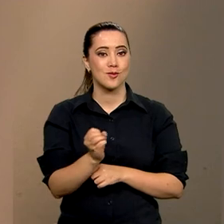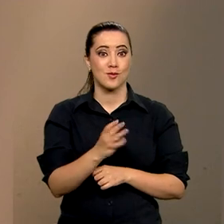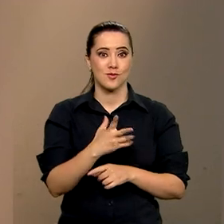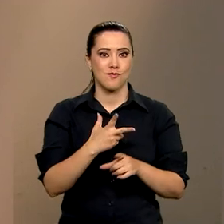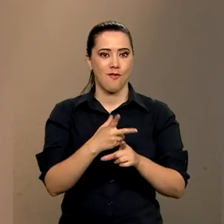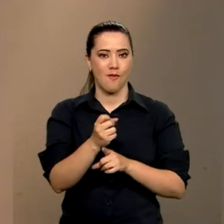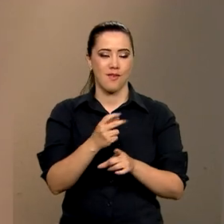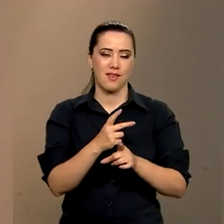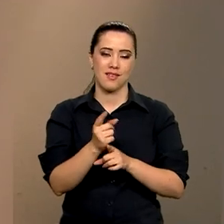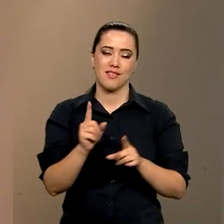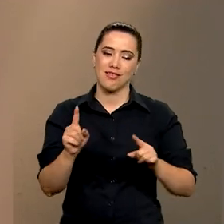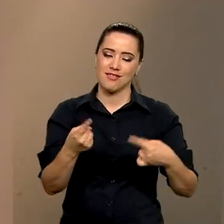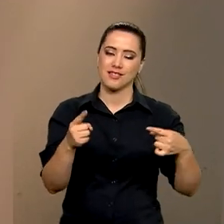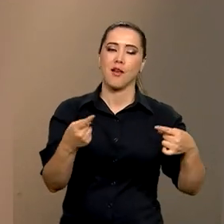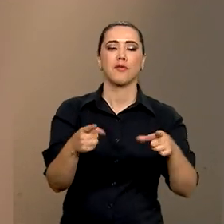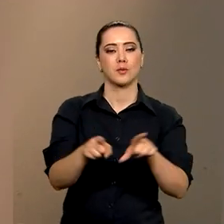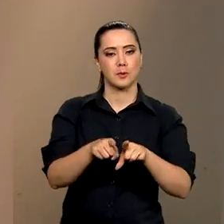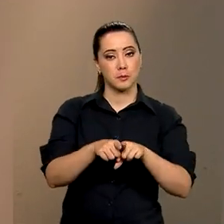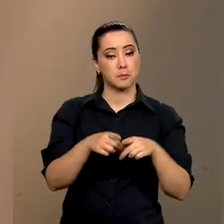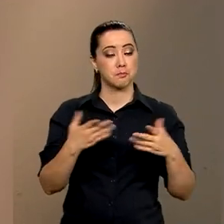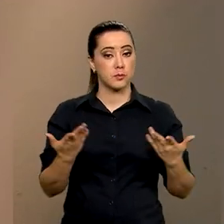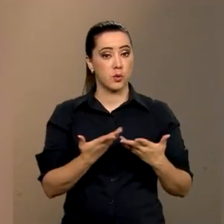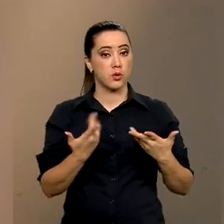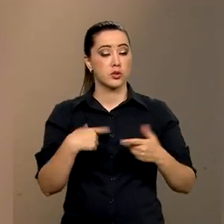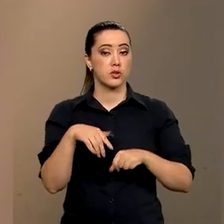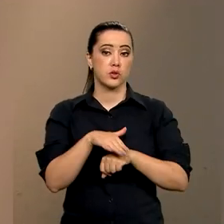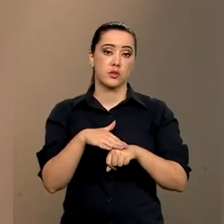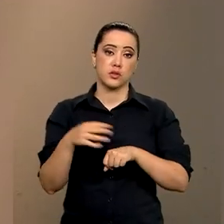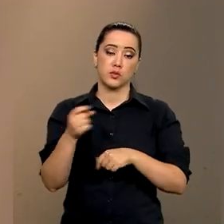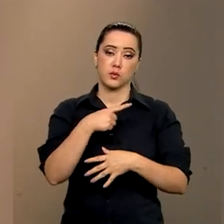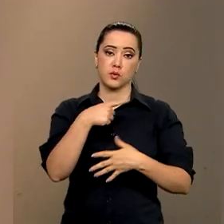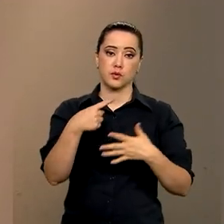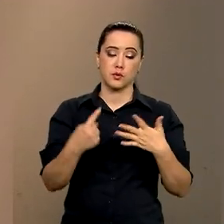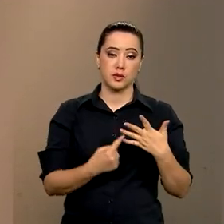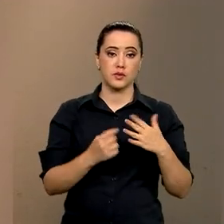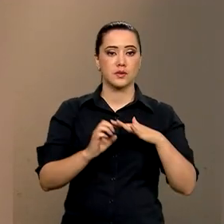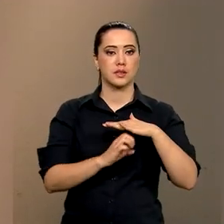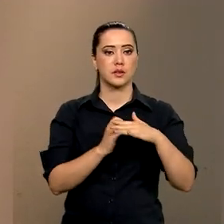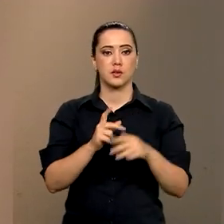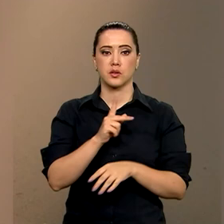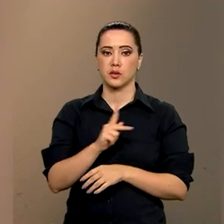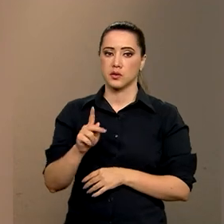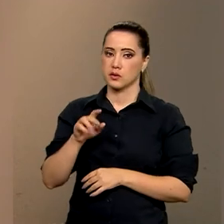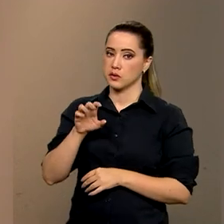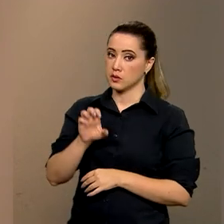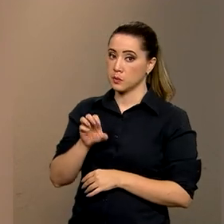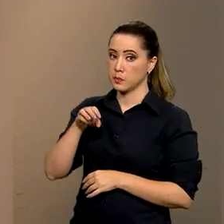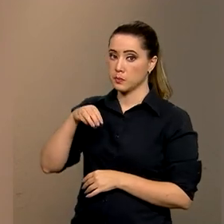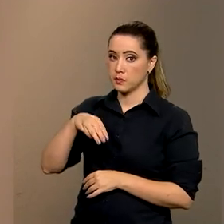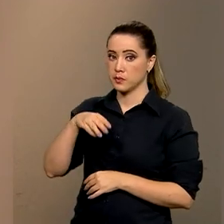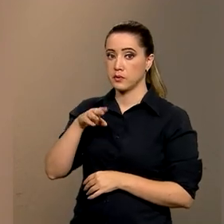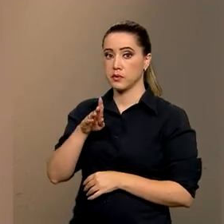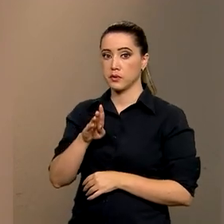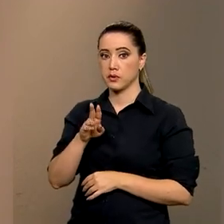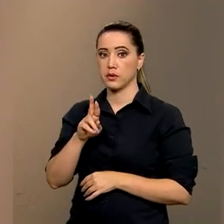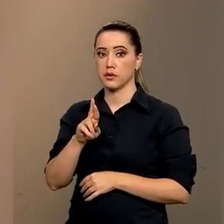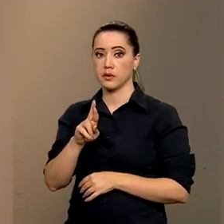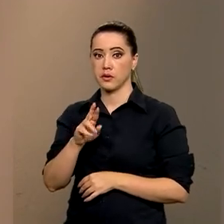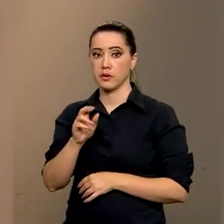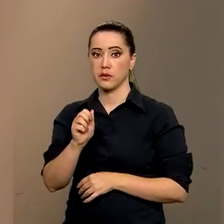pela frente. E hoje nós conversamos sobre as novas metas da empresa com a presidente da Embrapa, Silvia